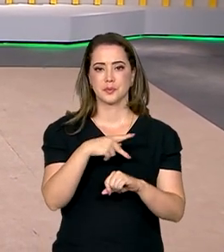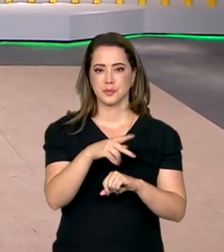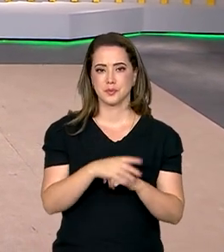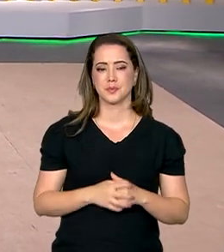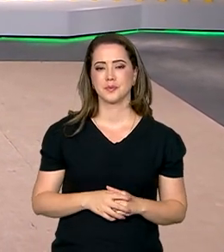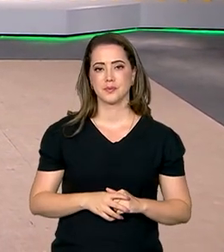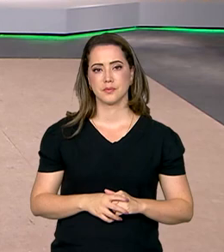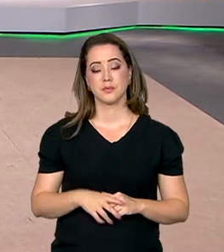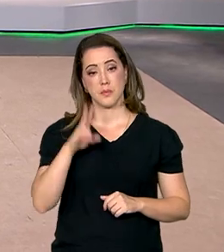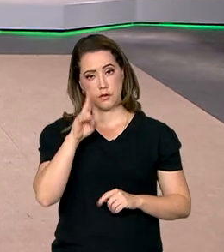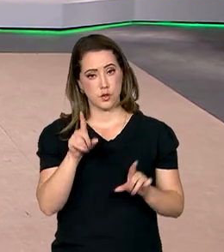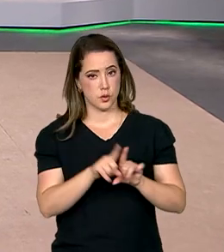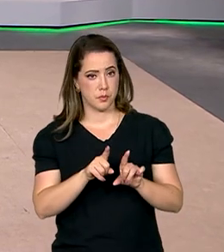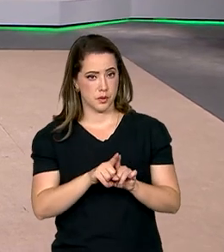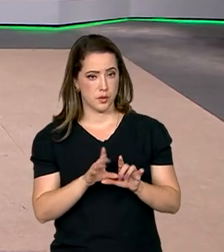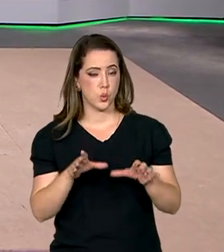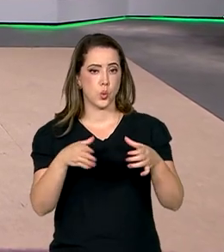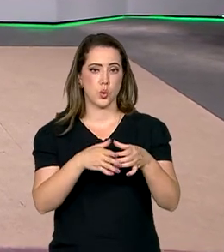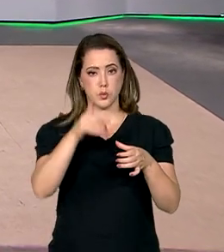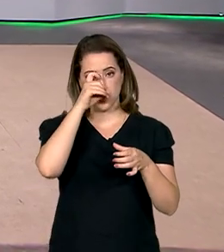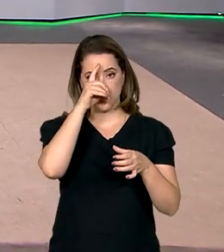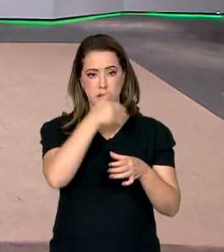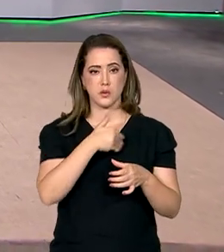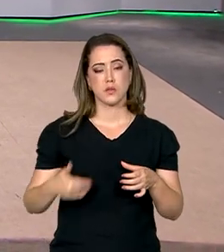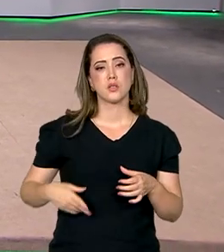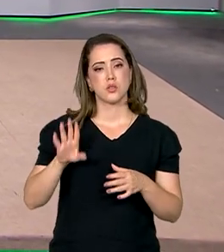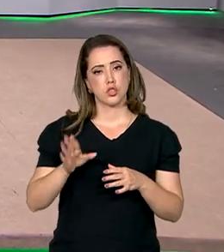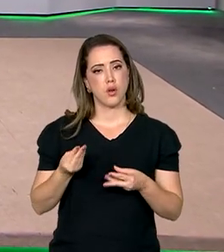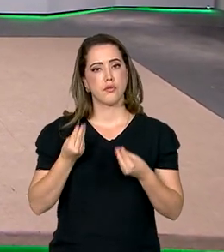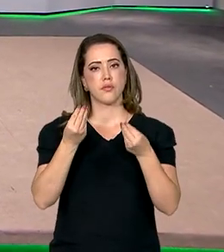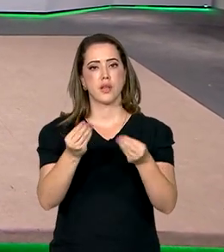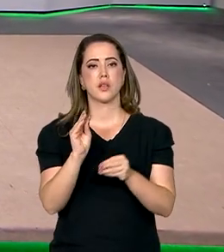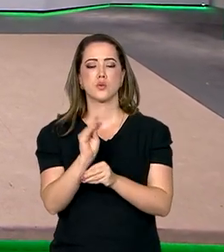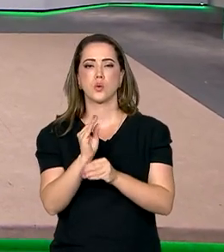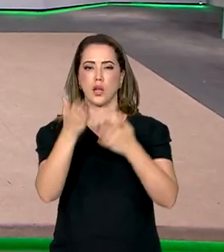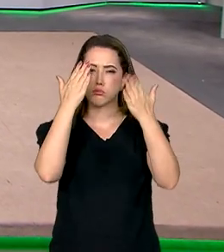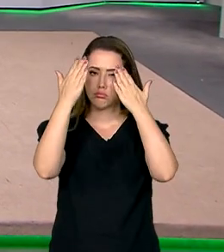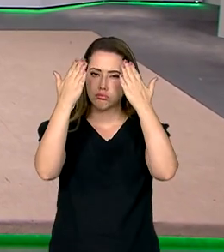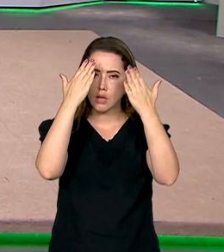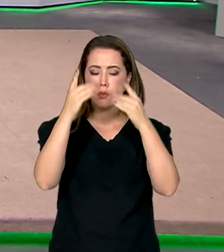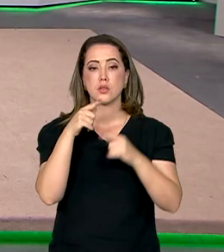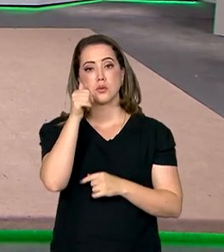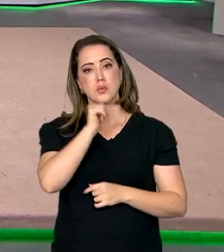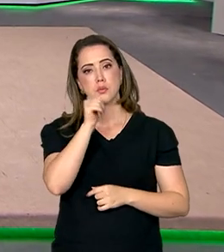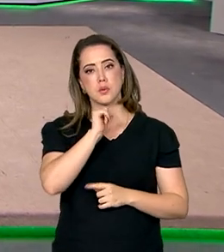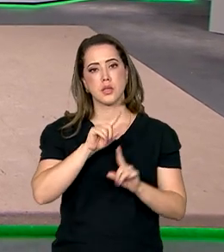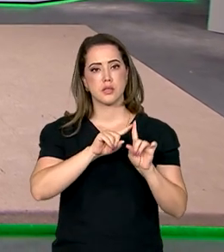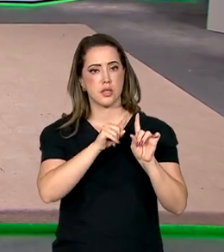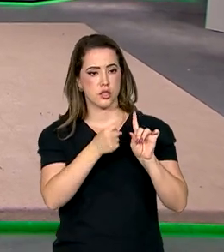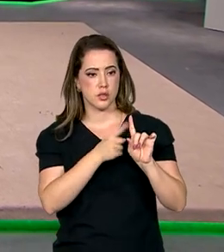no país. Veja também, Rede de Hospitais Públicos já oferece assistência psicológica para mulheres na